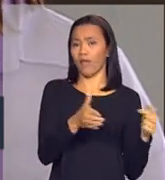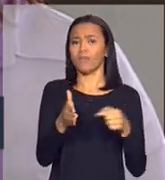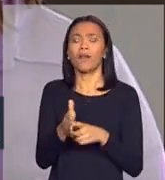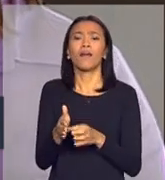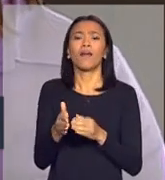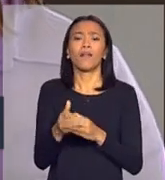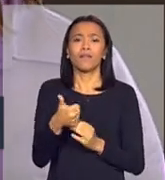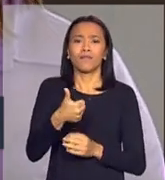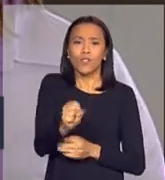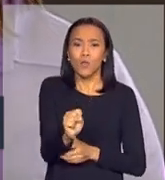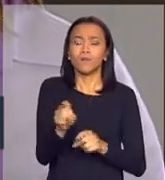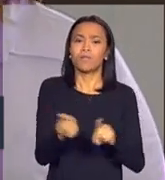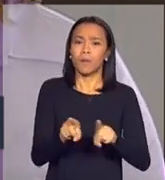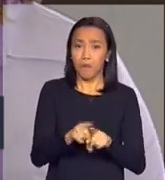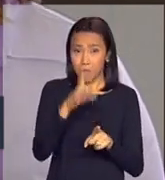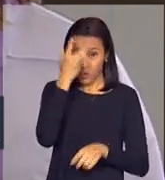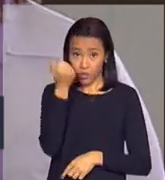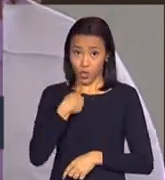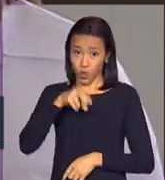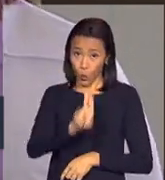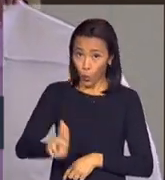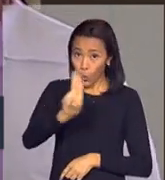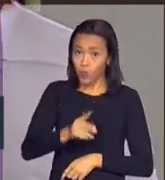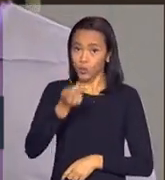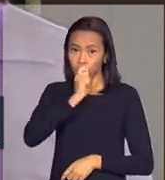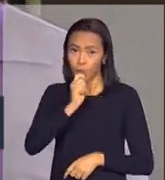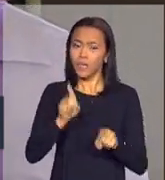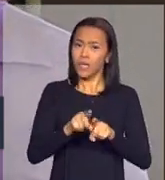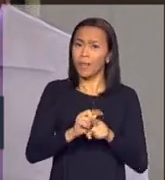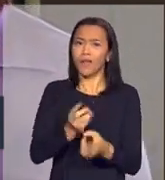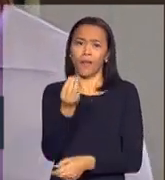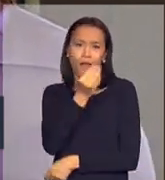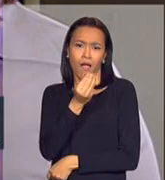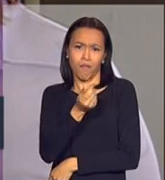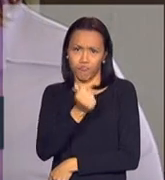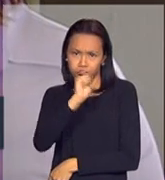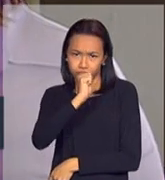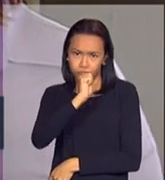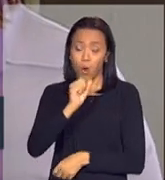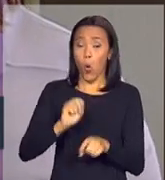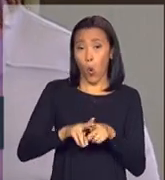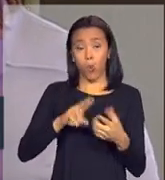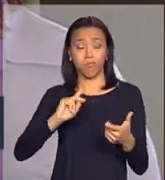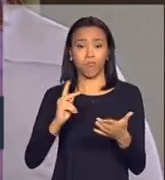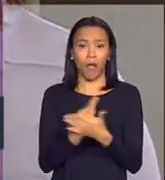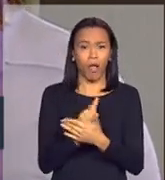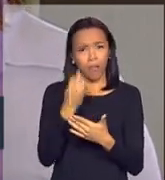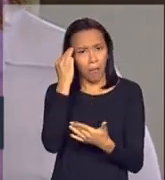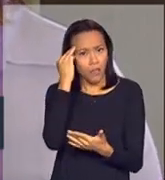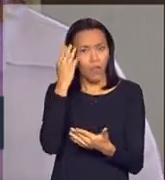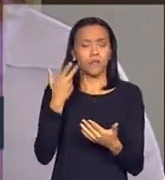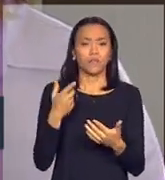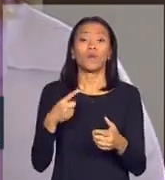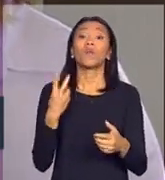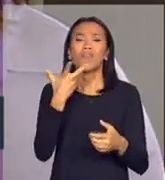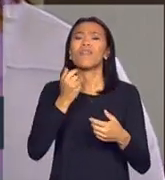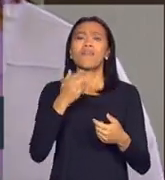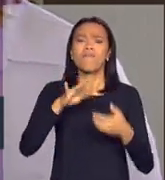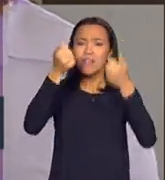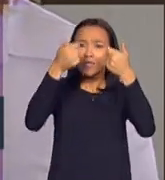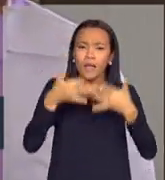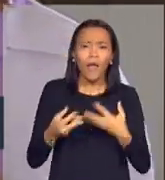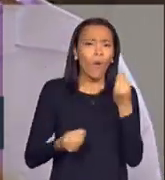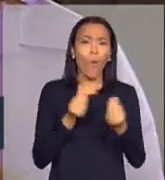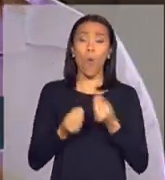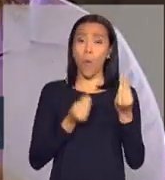anos, usuários de drogas e também de álcool ou que possuam transtornos mentais. Quem vai explicar para a gente como